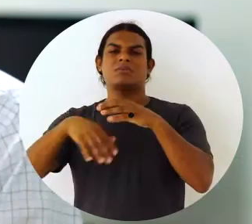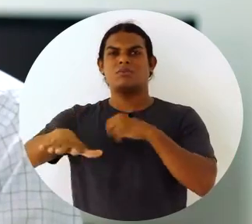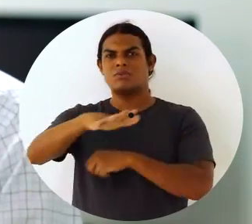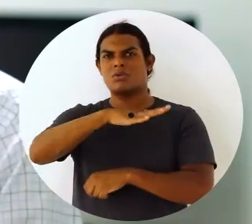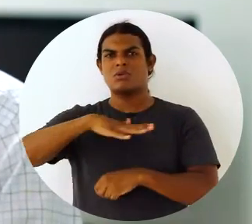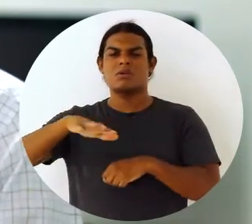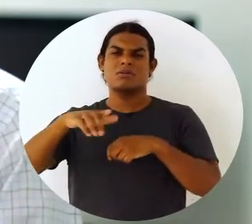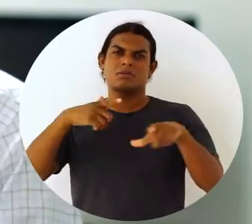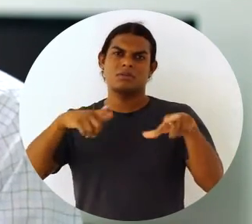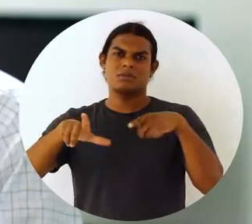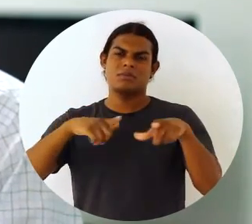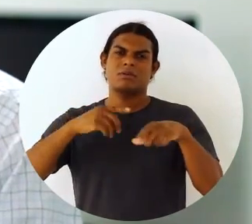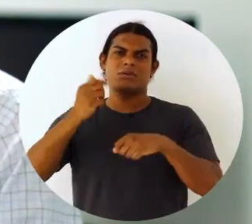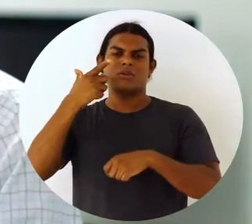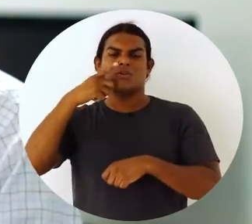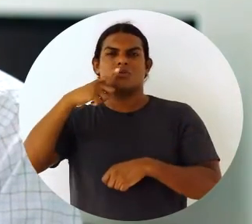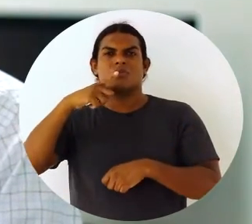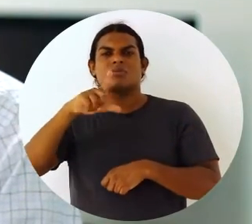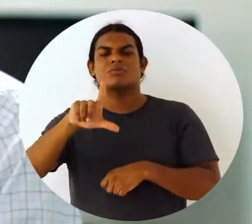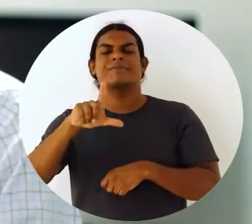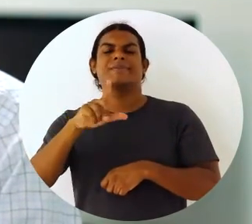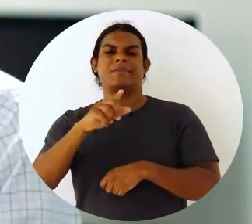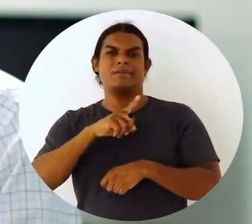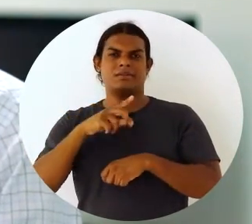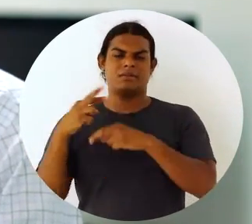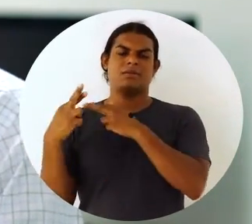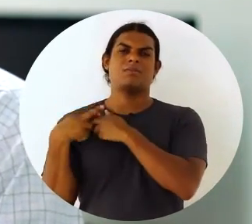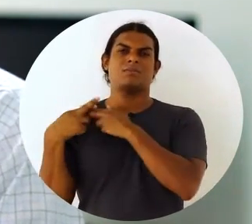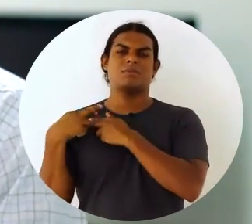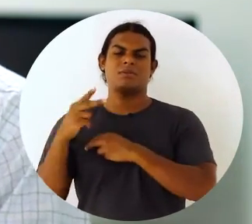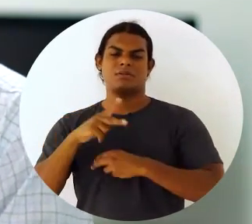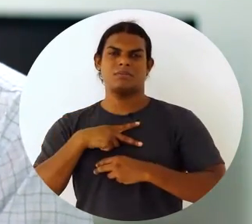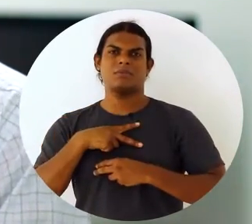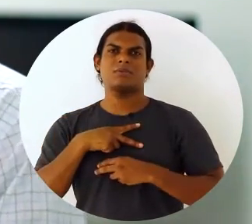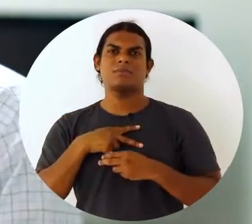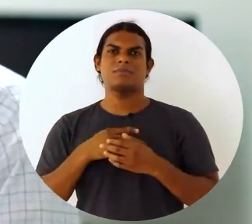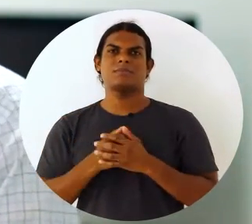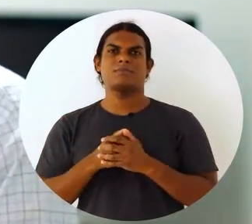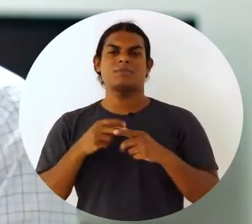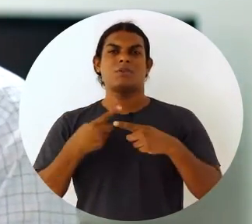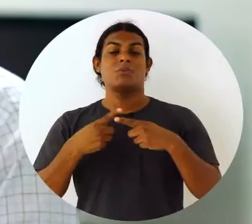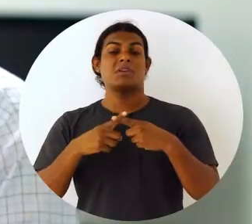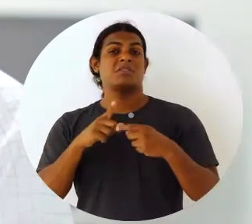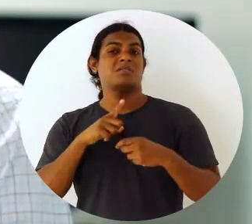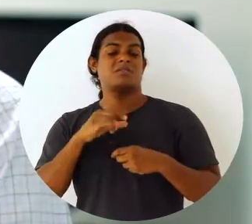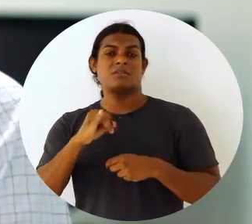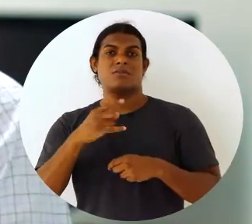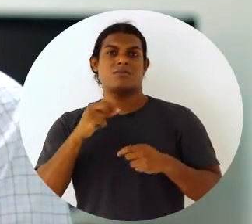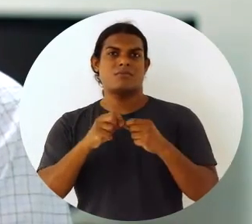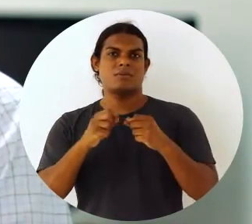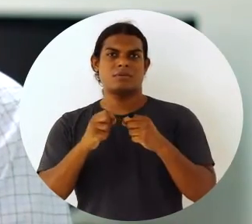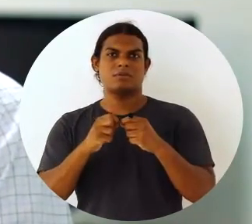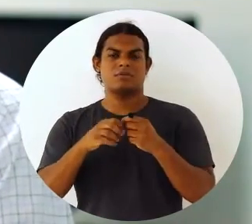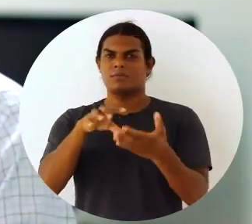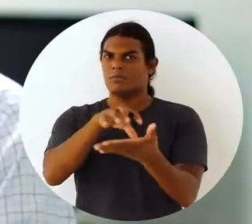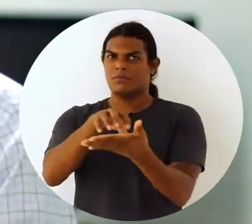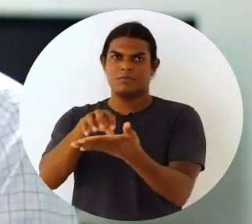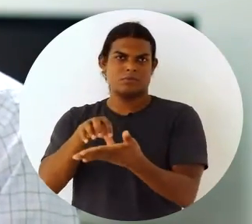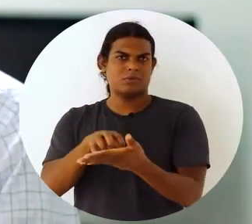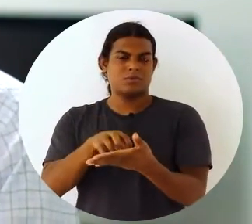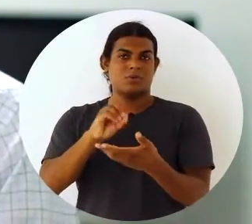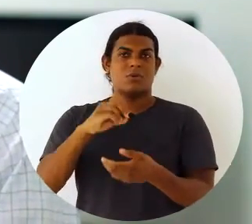modificado para atender melhor as suas necessidades. Porque se eu executo aquela função, se eu executo aquele trabalho,